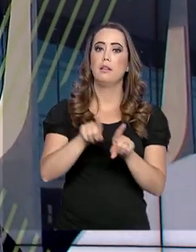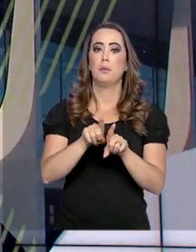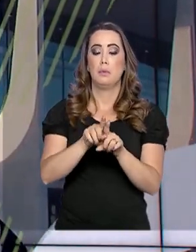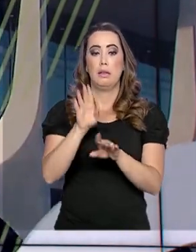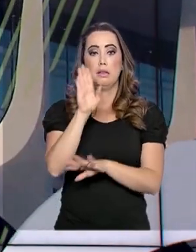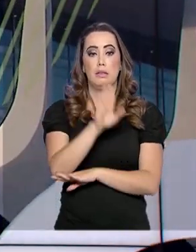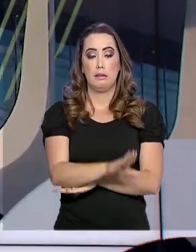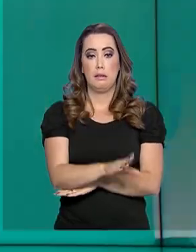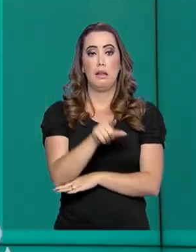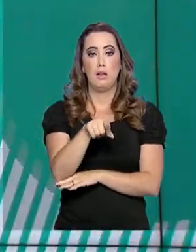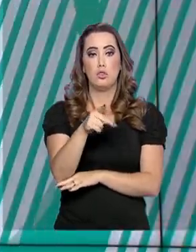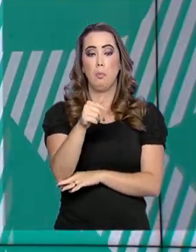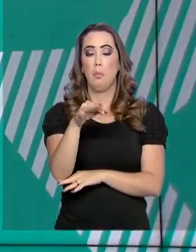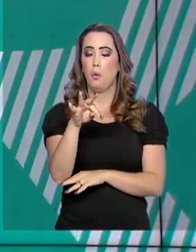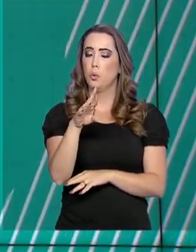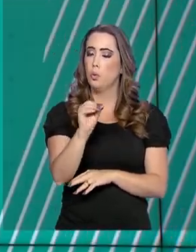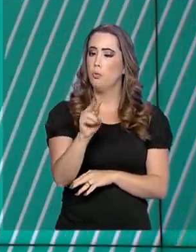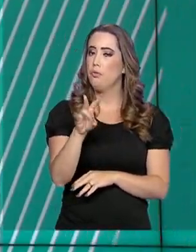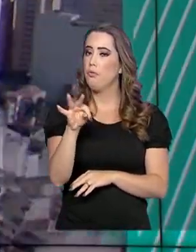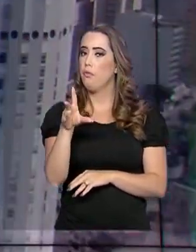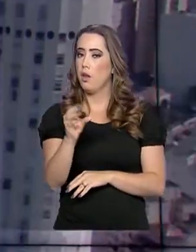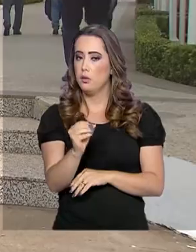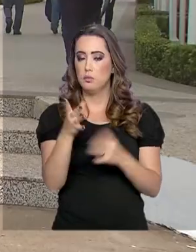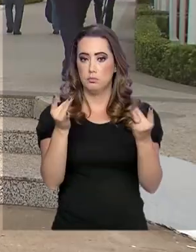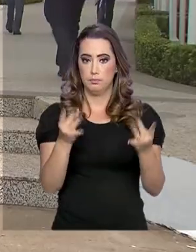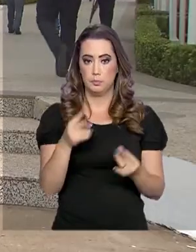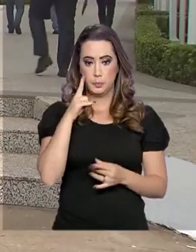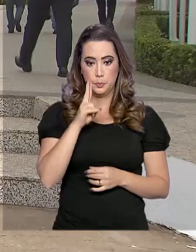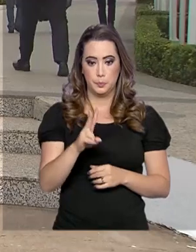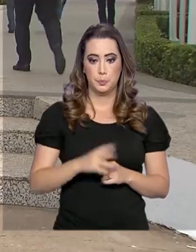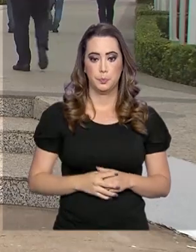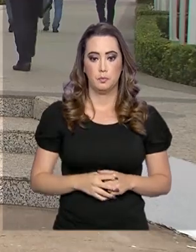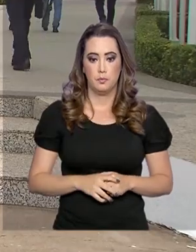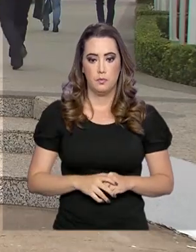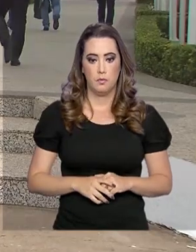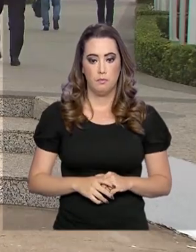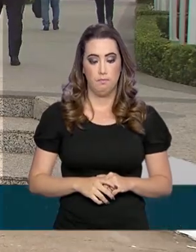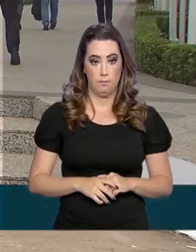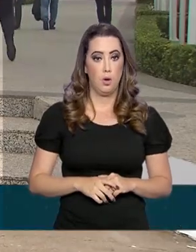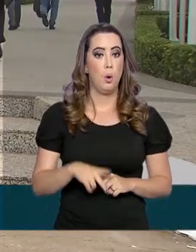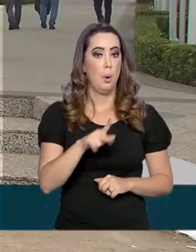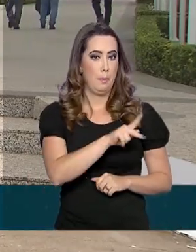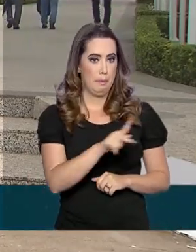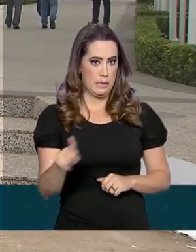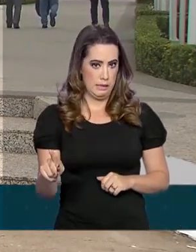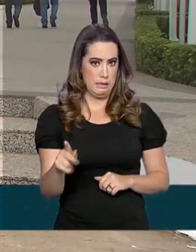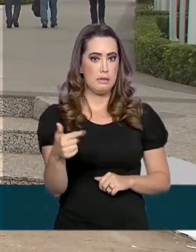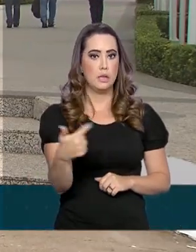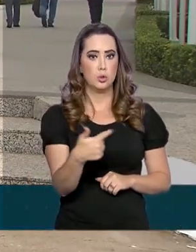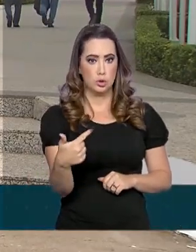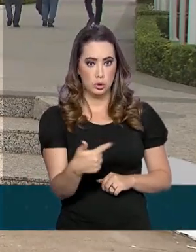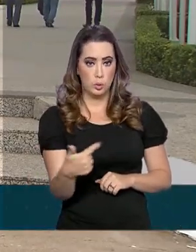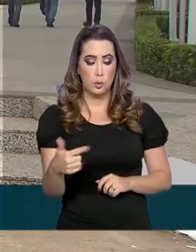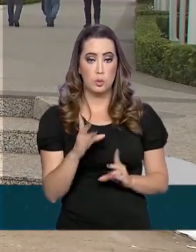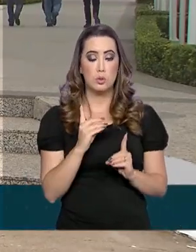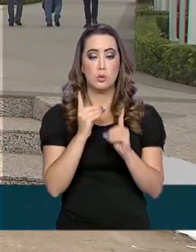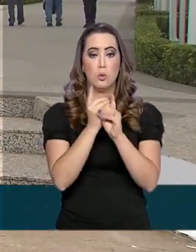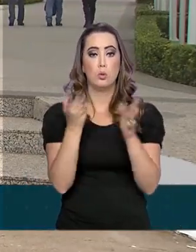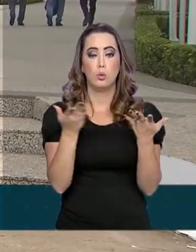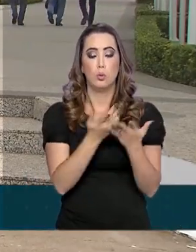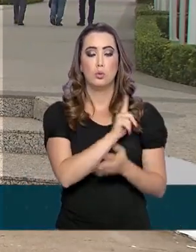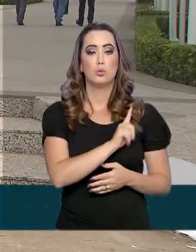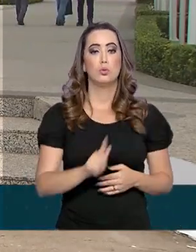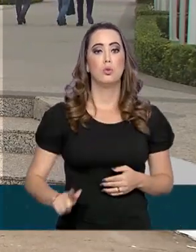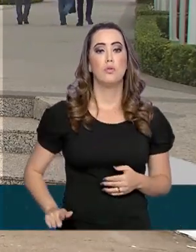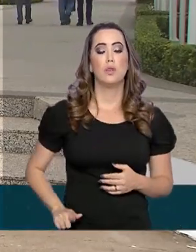Cláudia Boiunga traz as informações. O presidente em exercício, Hamilton Mourão, tem um encontro hoje com o governador do